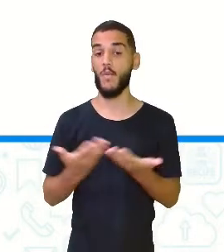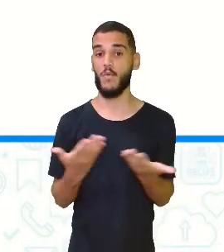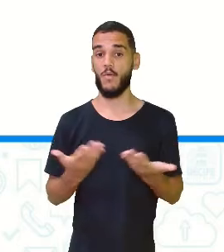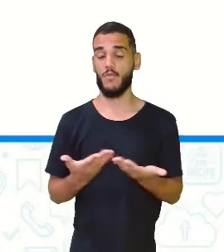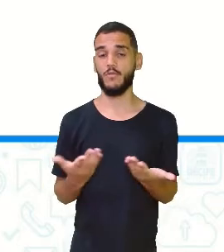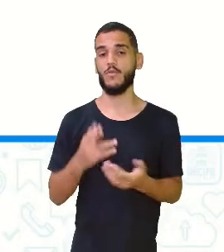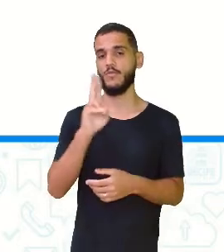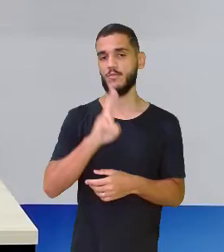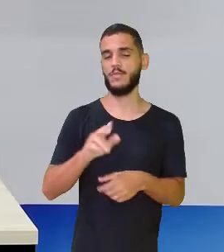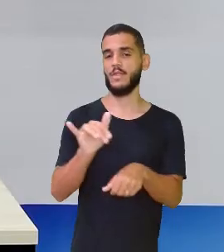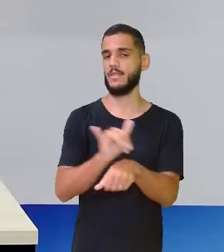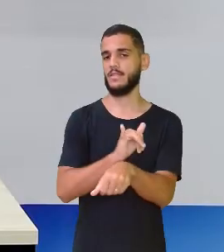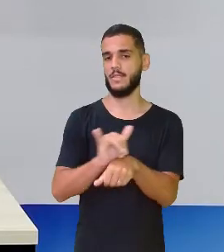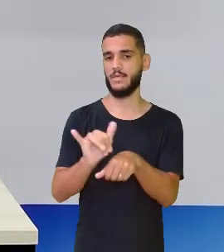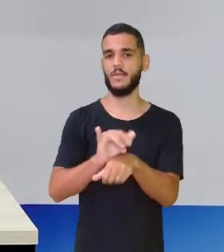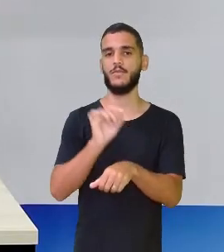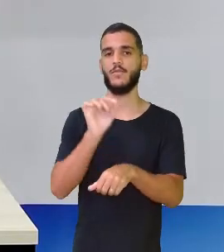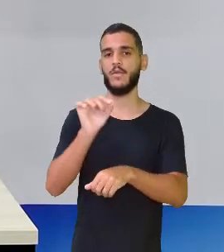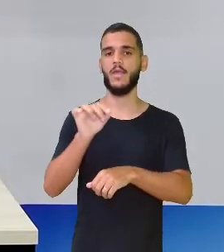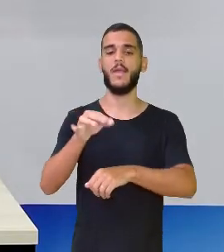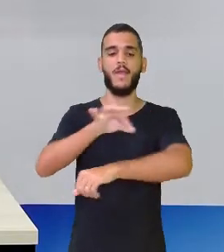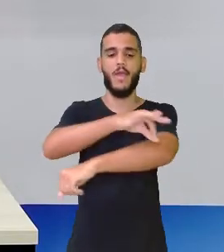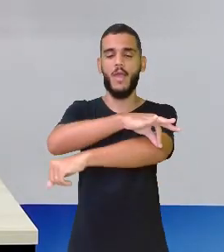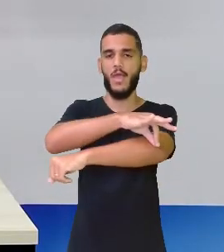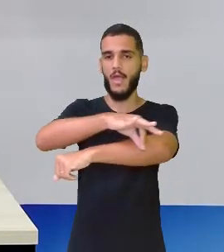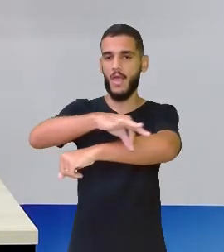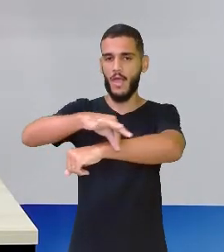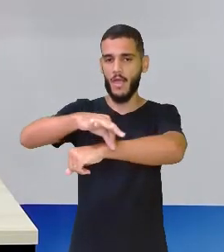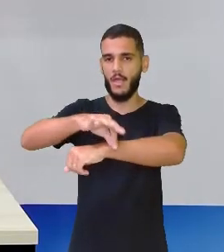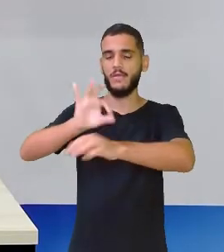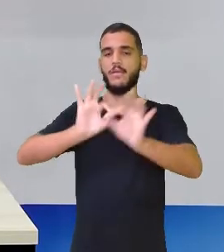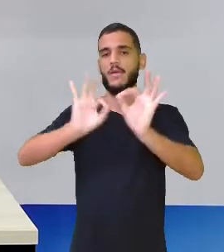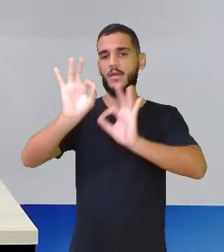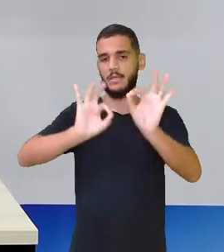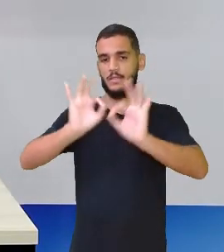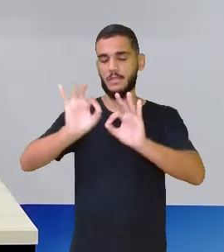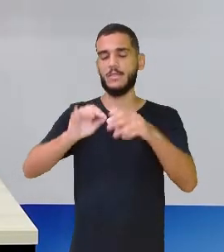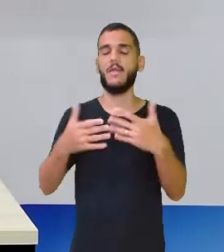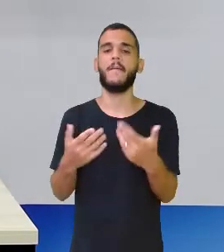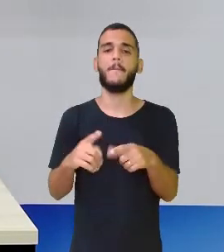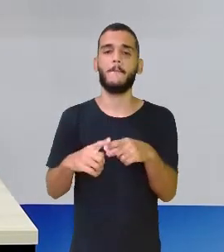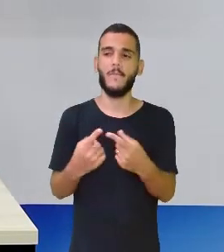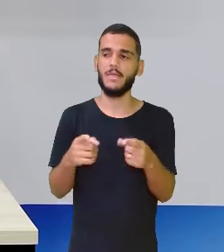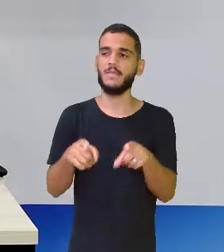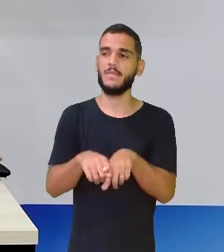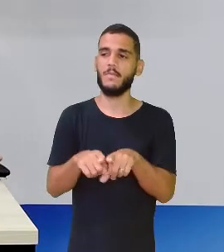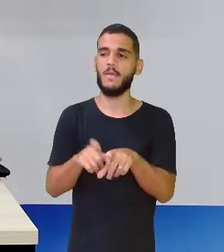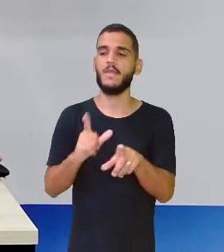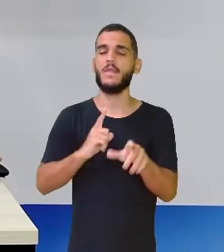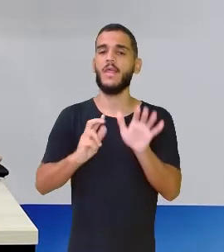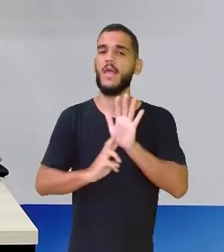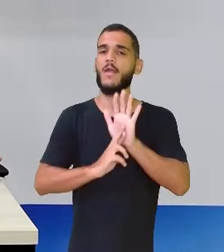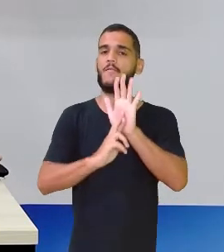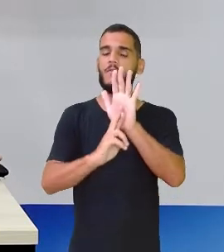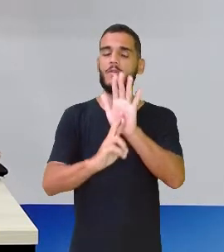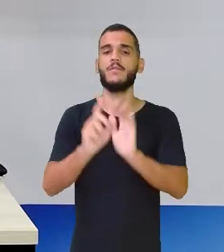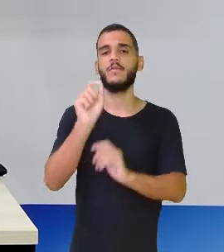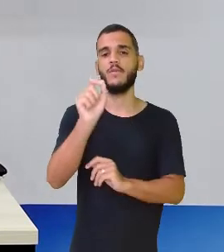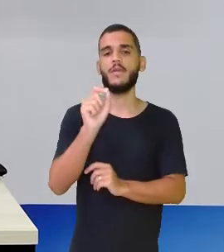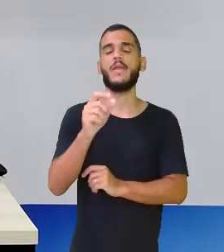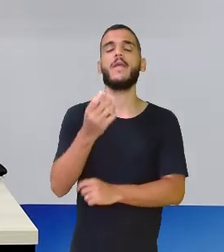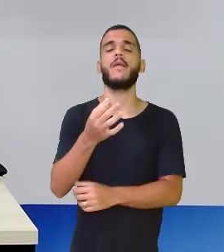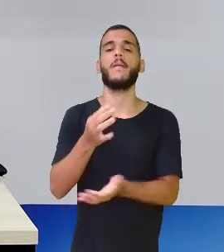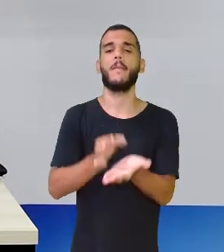eu vou utilizar uma reta numérica para fazer essa ordenação, mas vou utilizar como referência as minhas